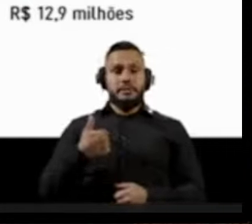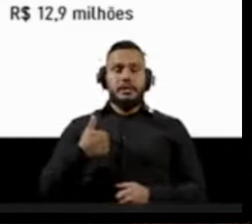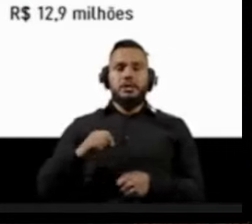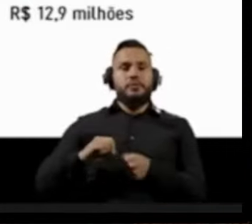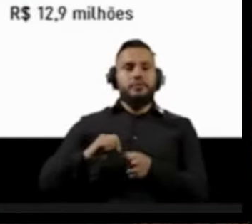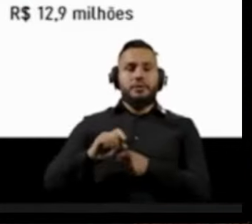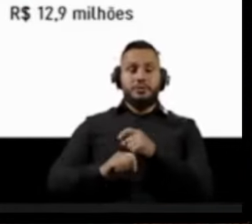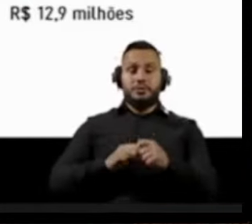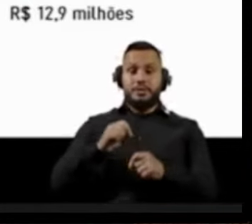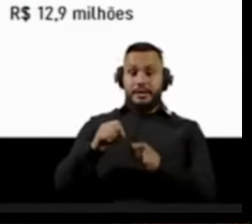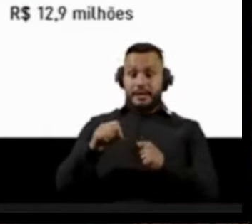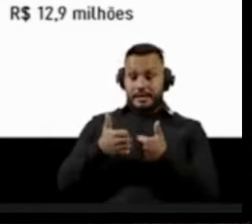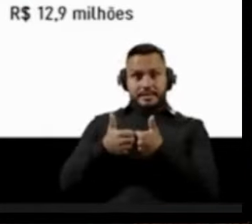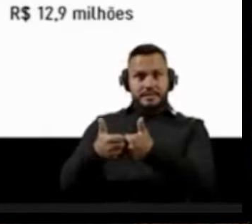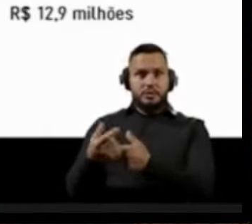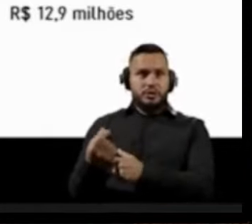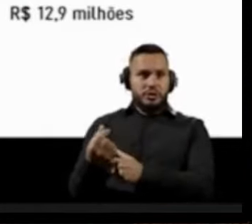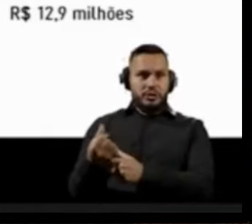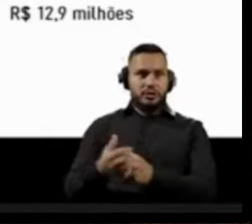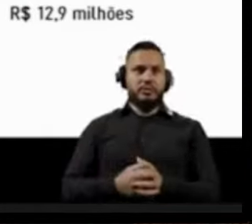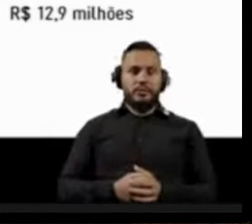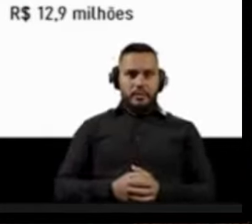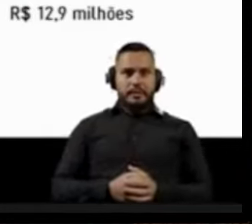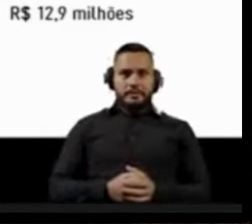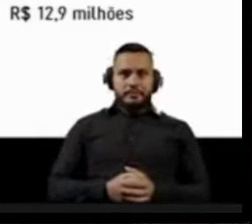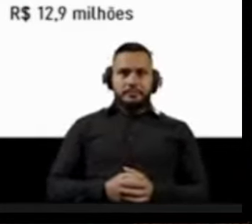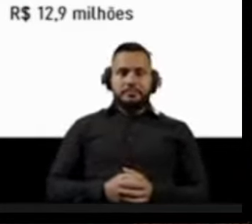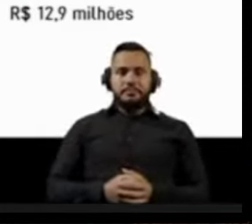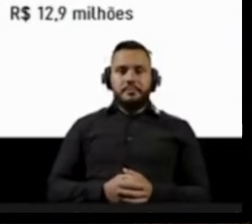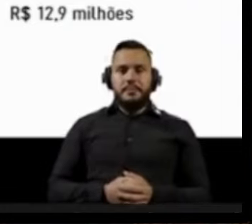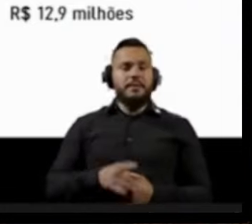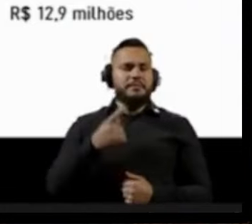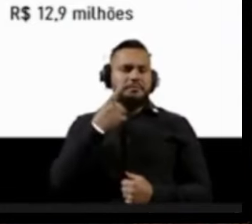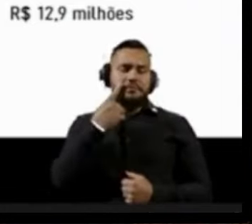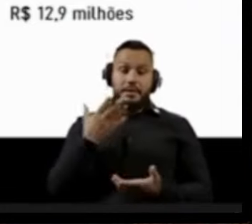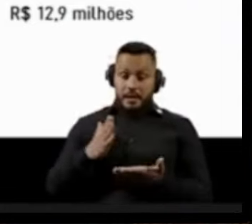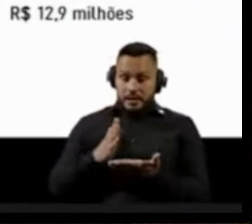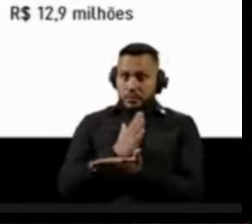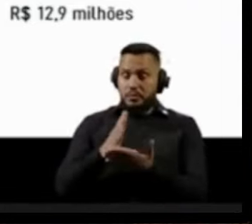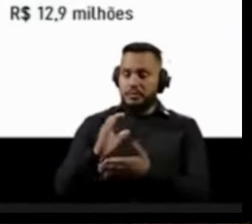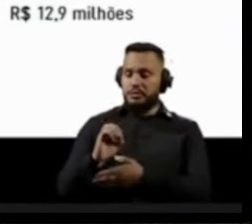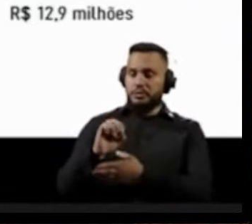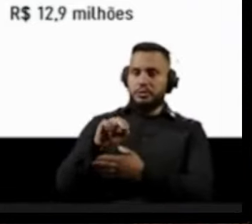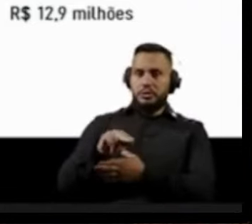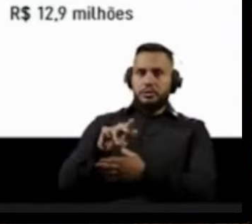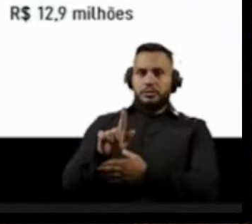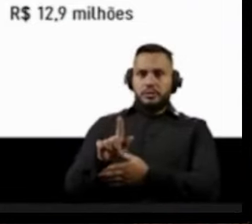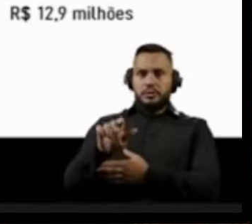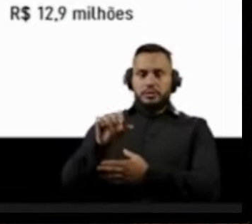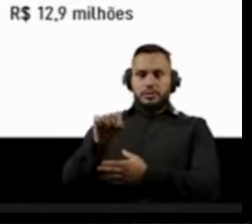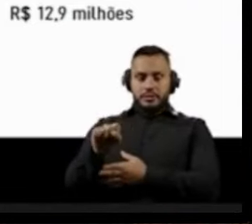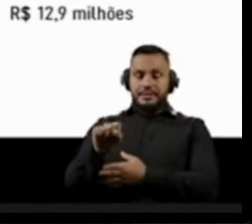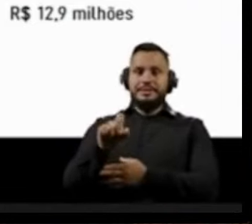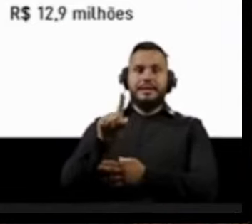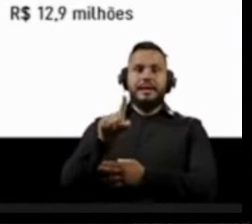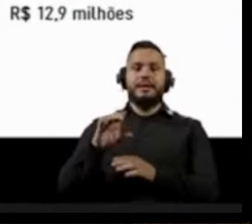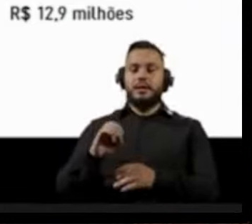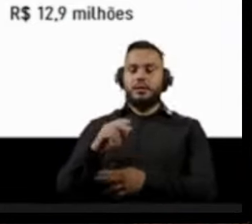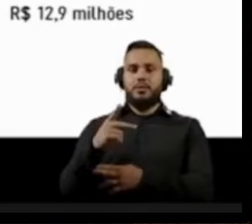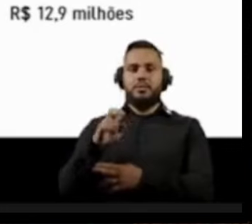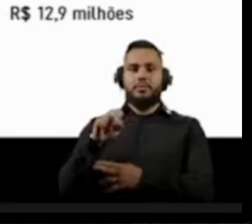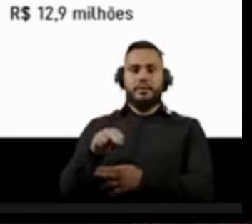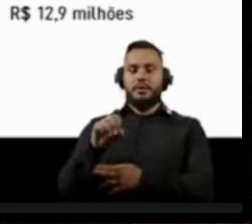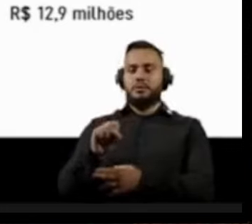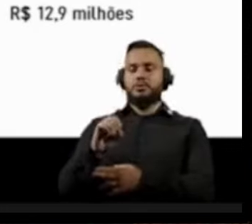famoso Follow the Money. Siga o dinheiro. Então vamos ver algumas das ONGs que a Open Society do Jorge